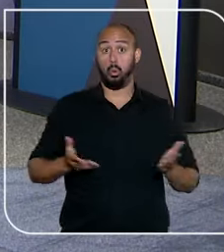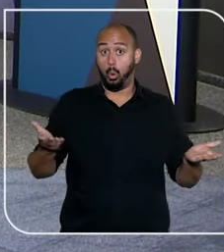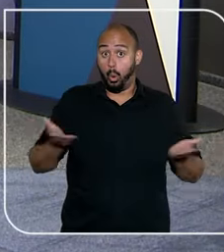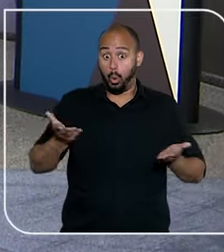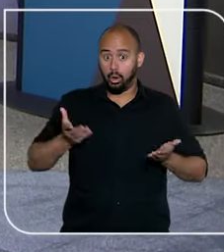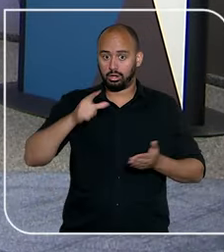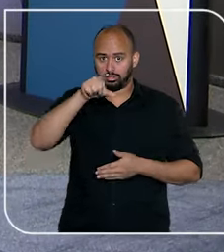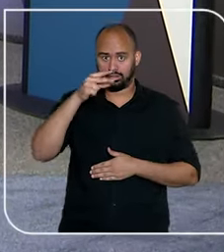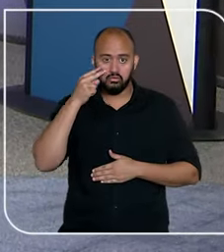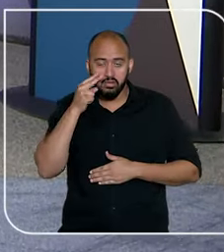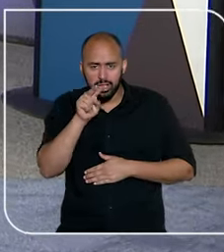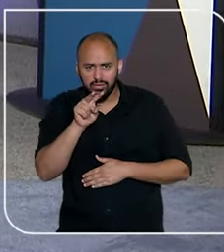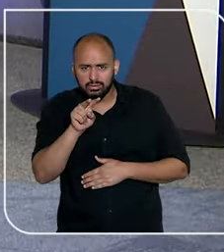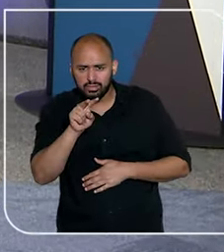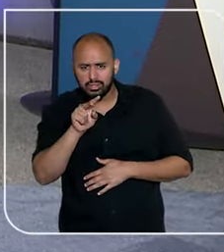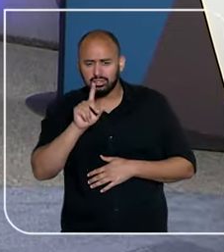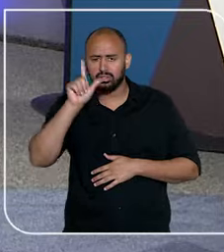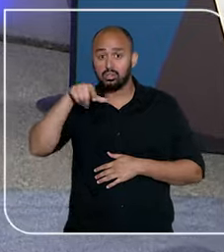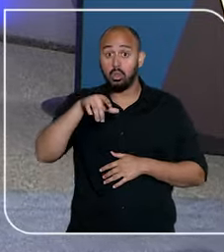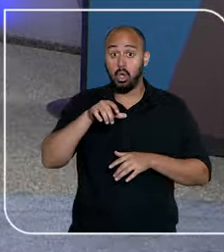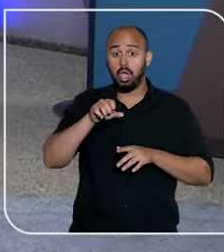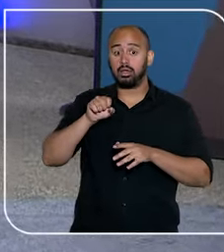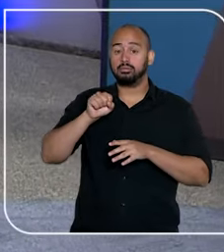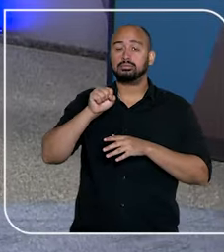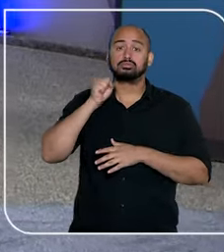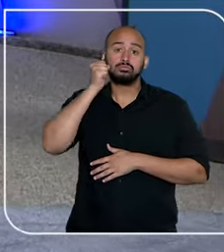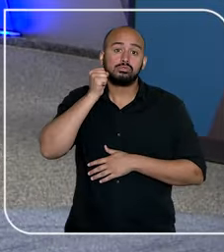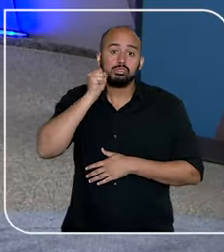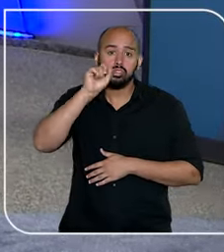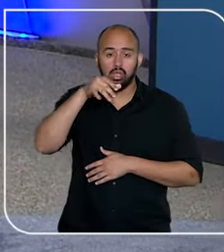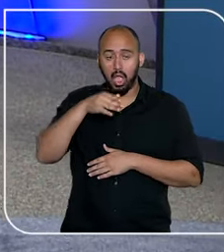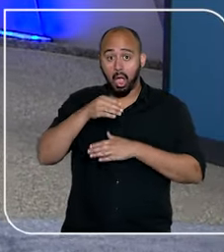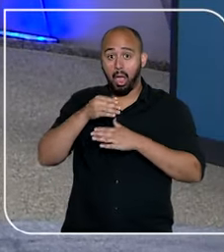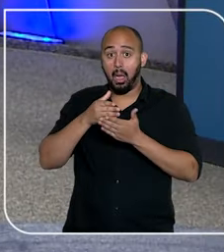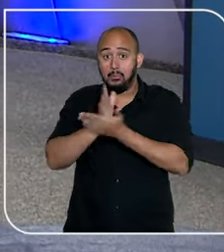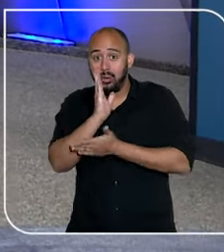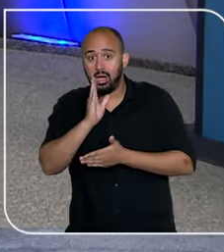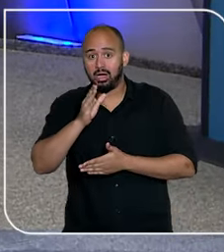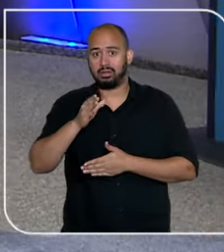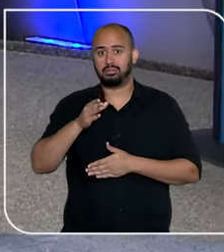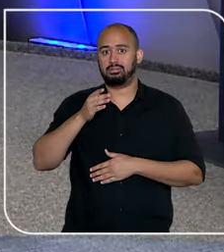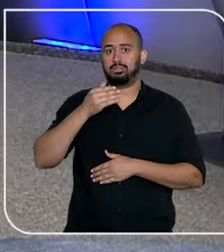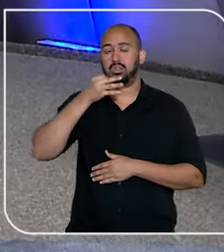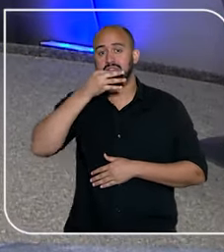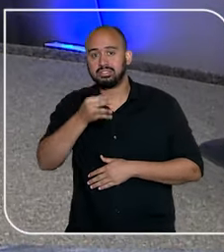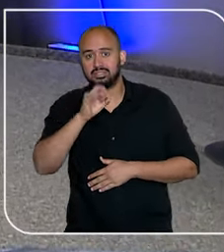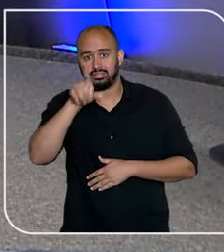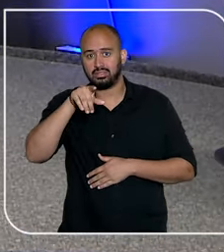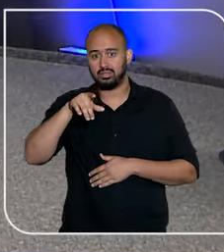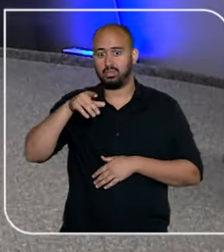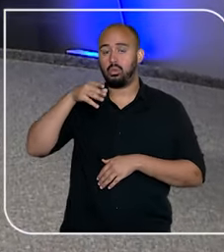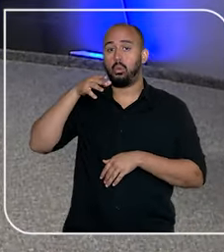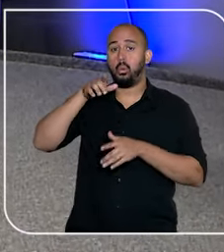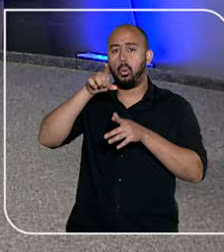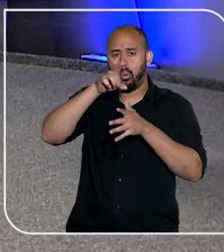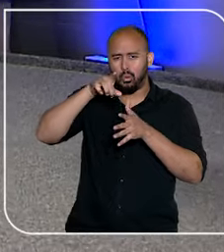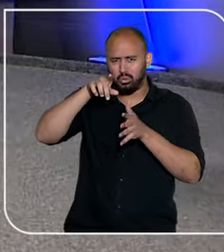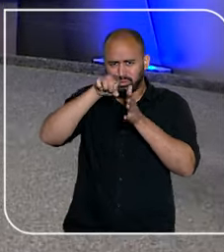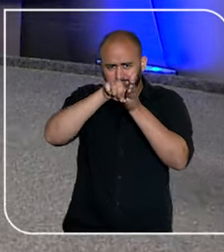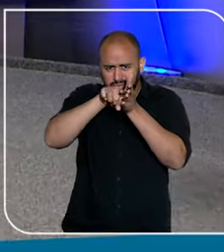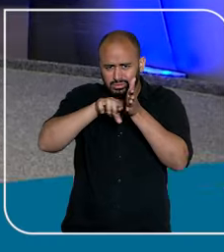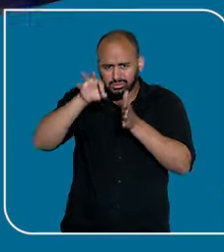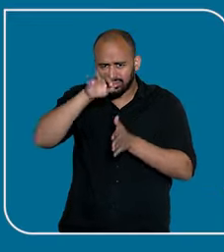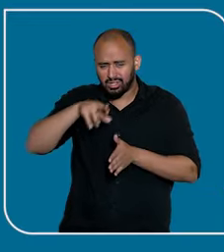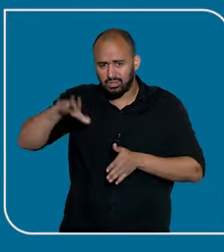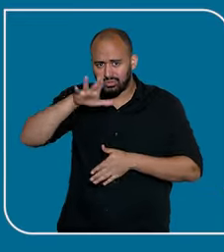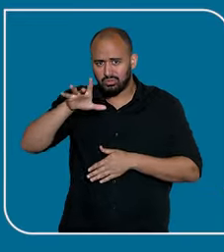No programa de hoje você vai ver, Senado aprova indicação do ministro Maru Campibel Marques para Corregedor Nacional